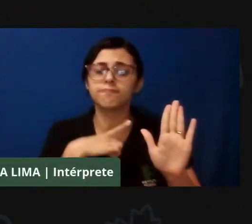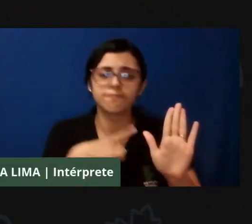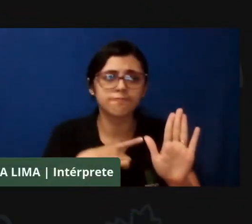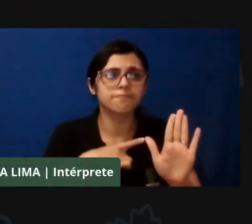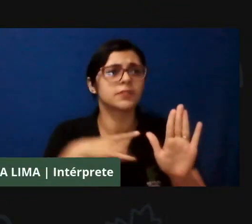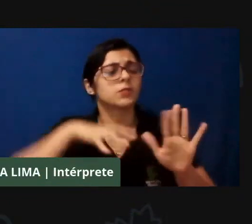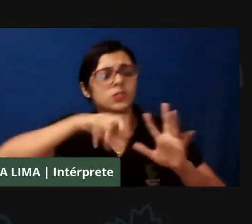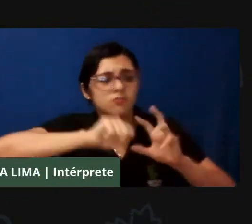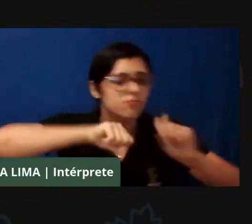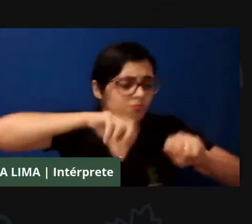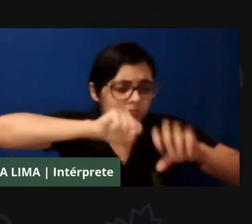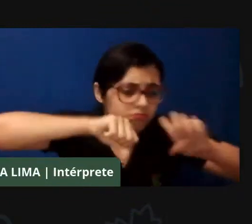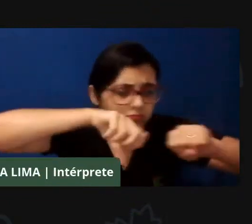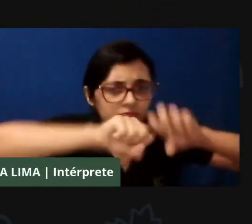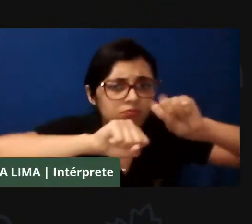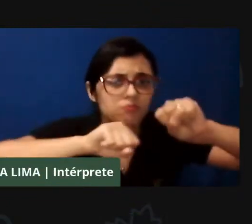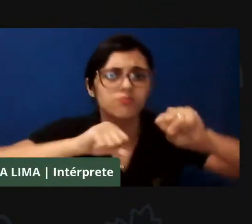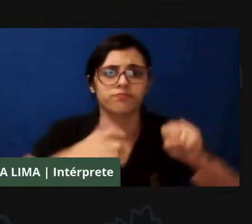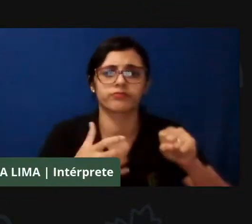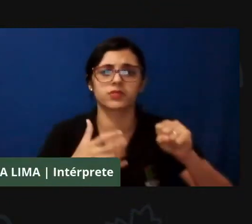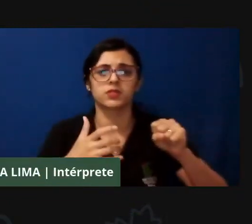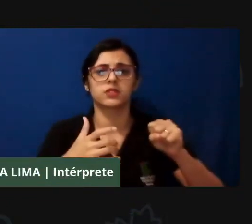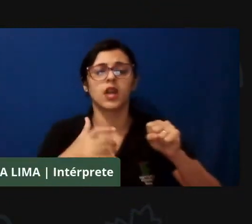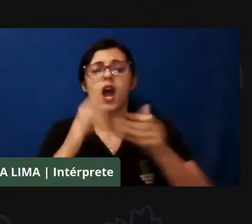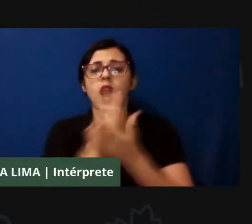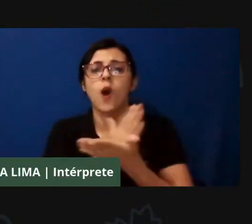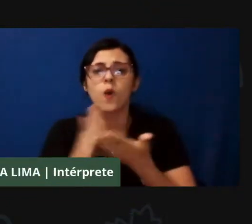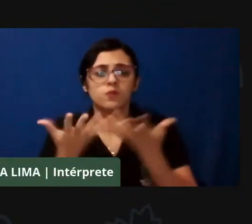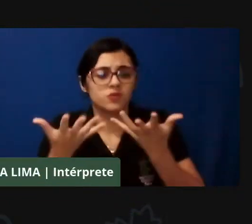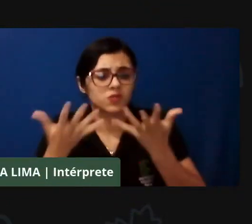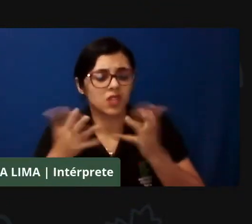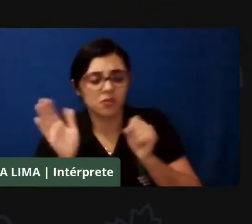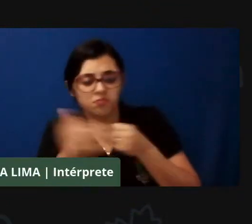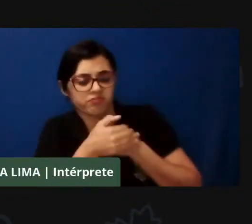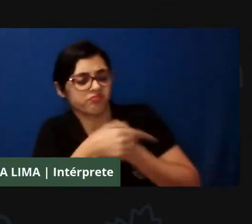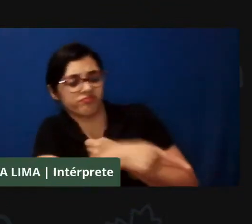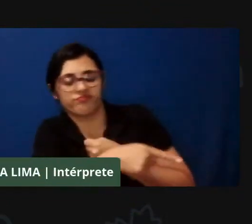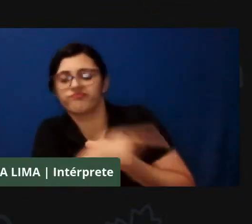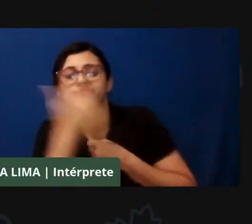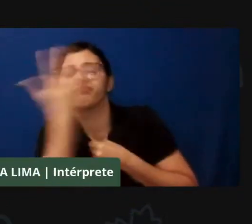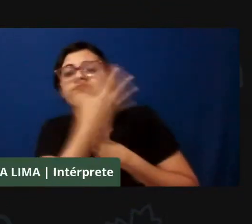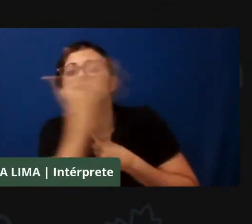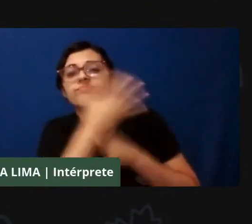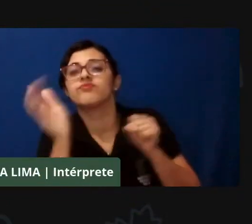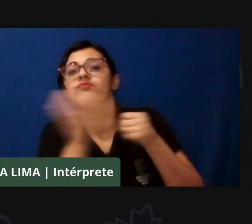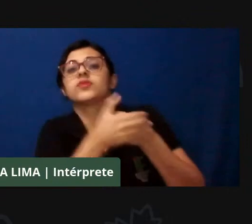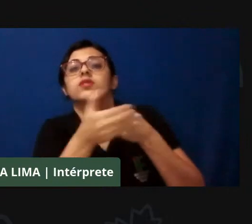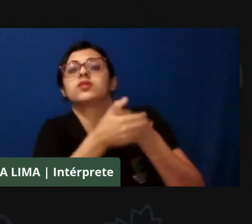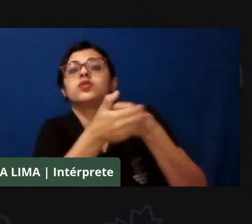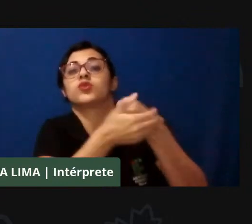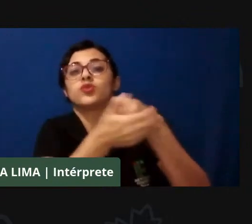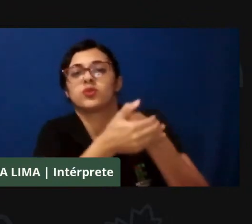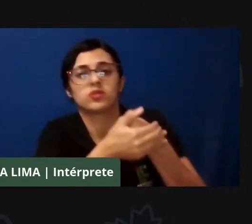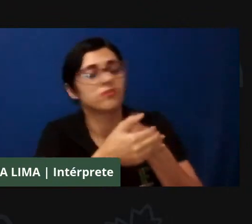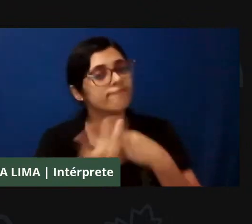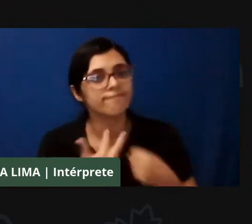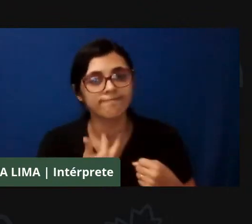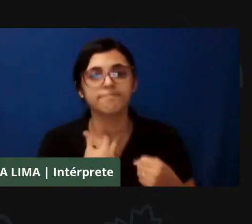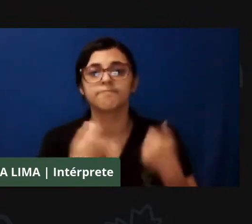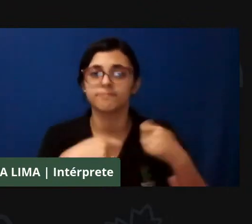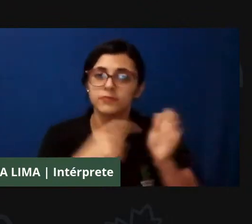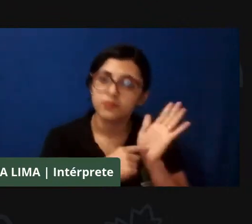meio de nos excluir, tirando o nosso povo do centro da visibilidade, o pouco que a gente conquistou